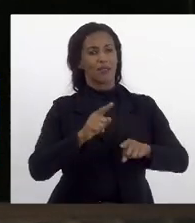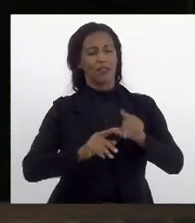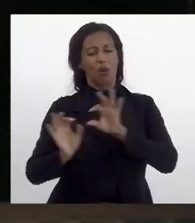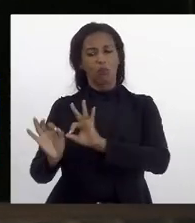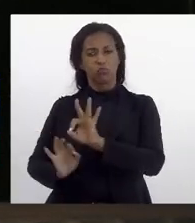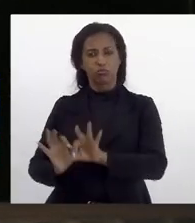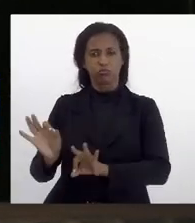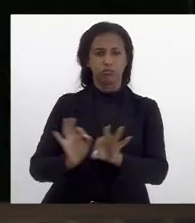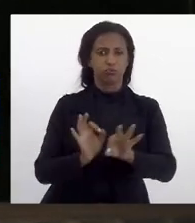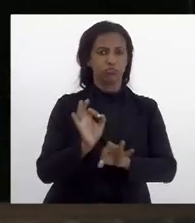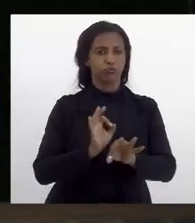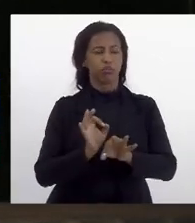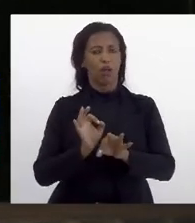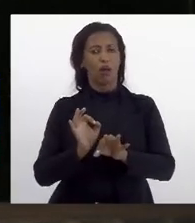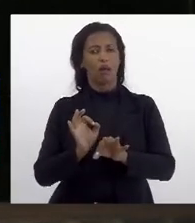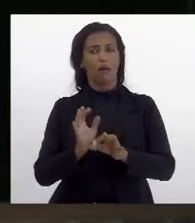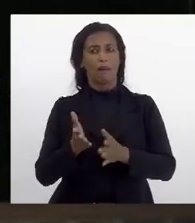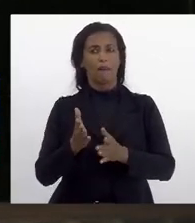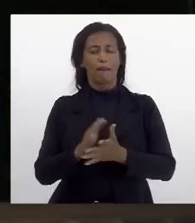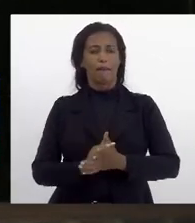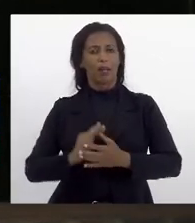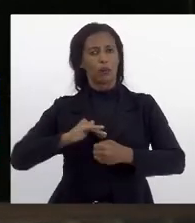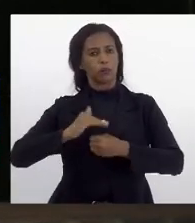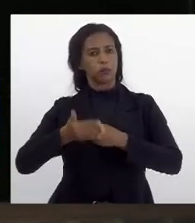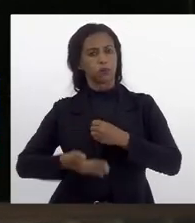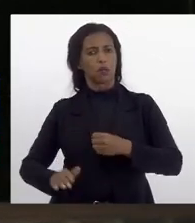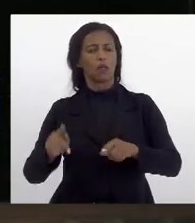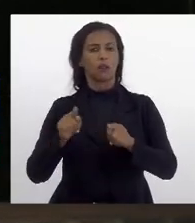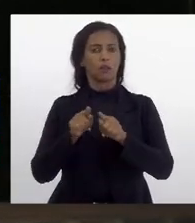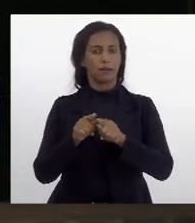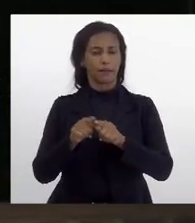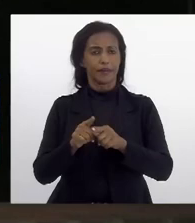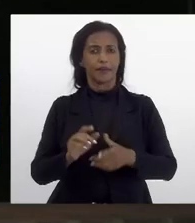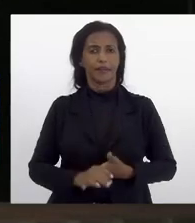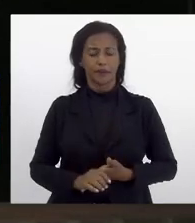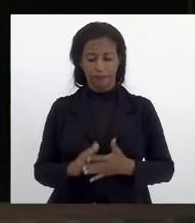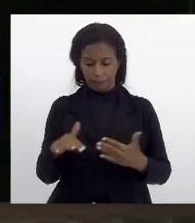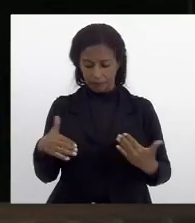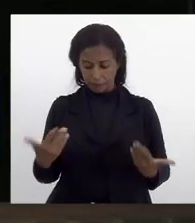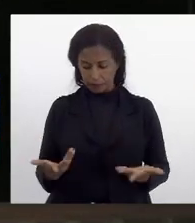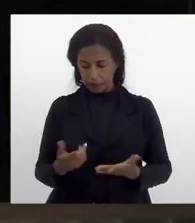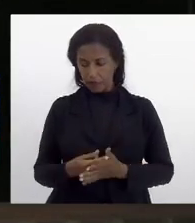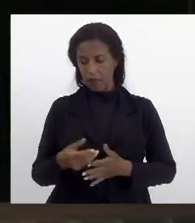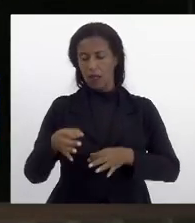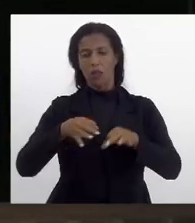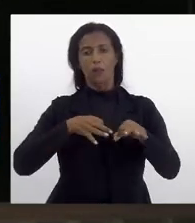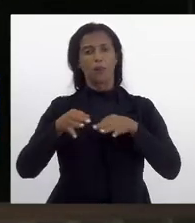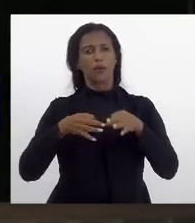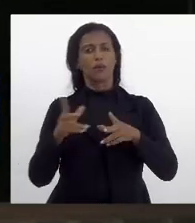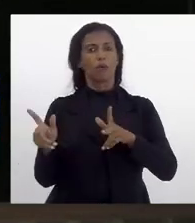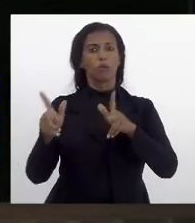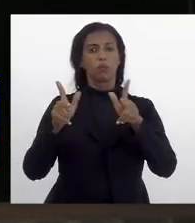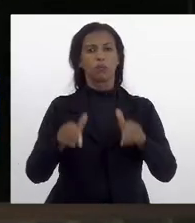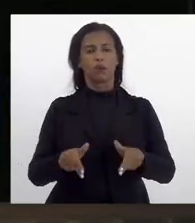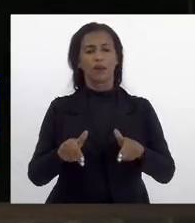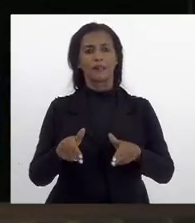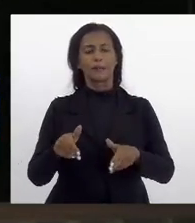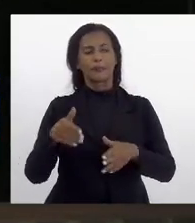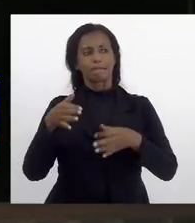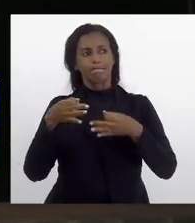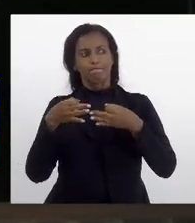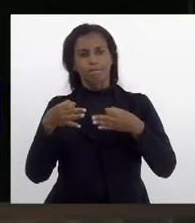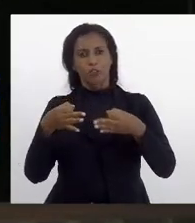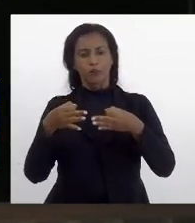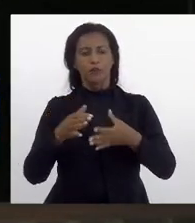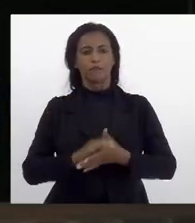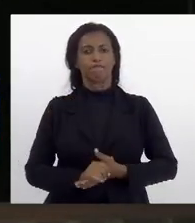para o acesso ao saneamento também então um projeto como esse nos chama mais uma vez